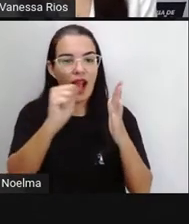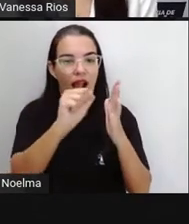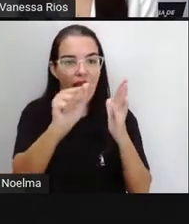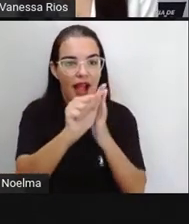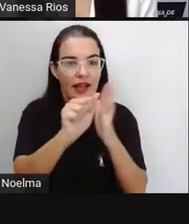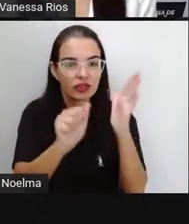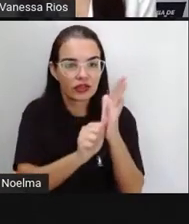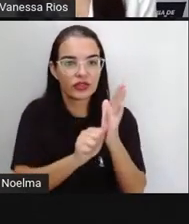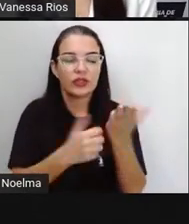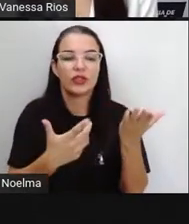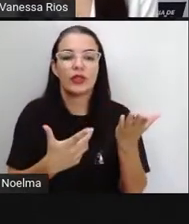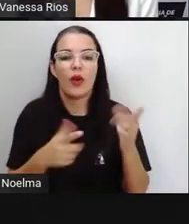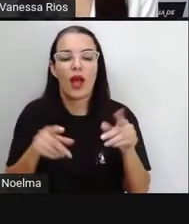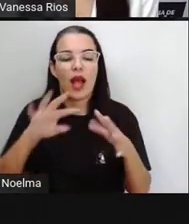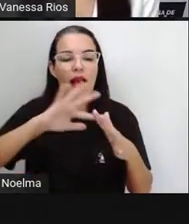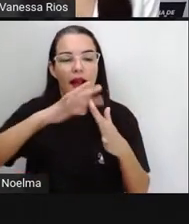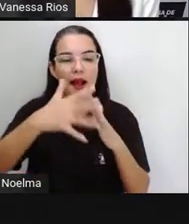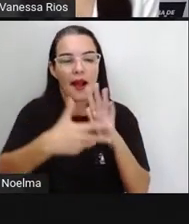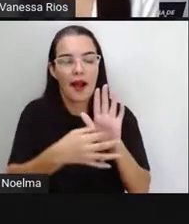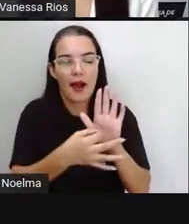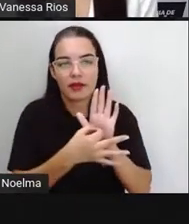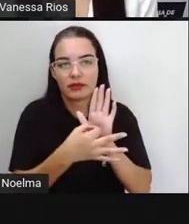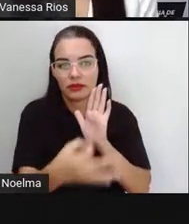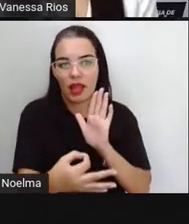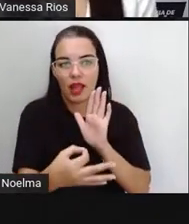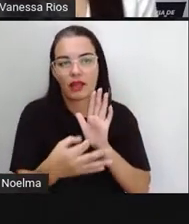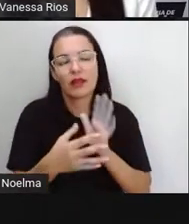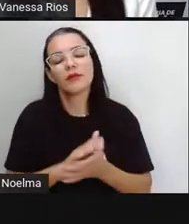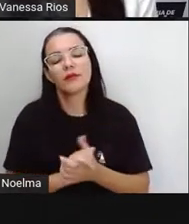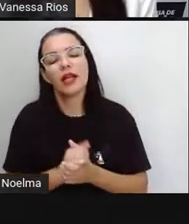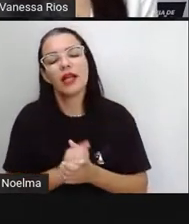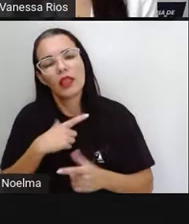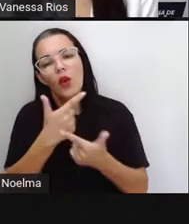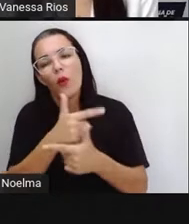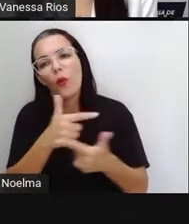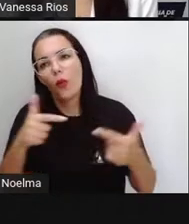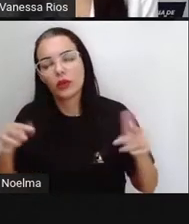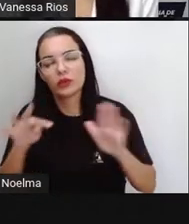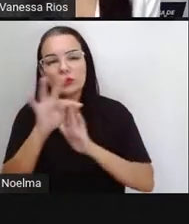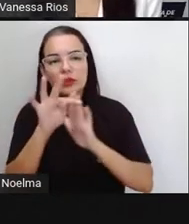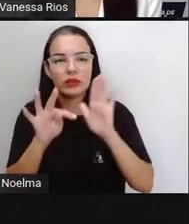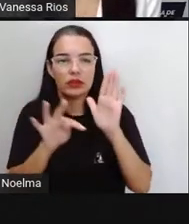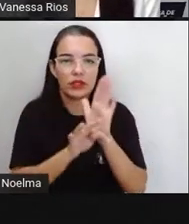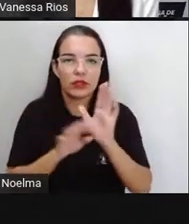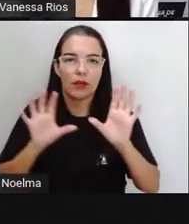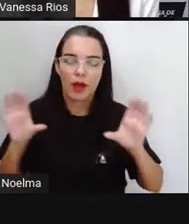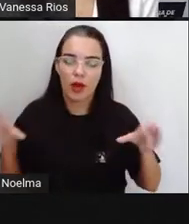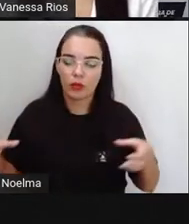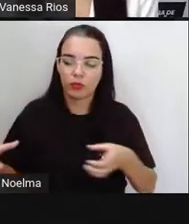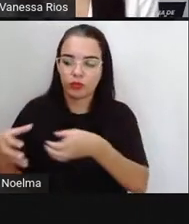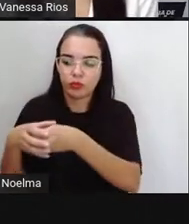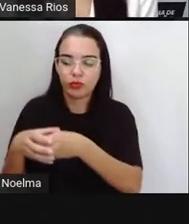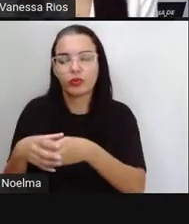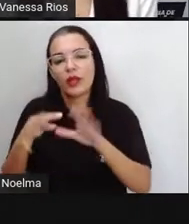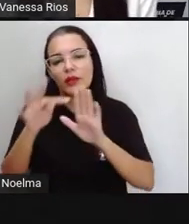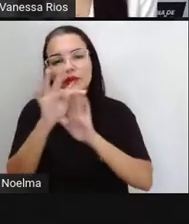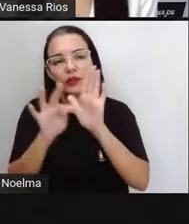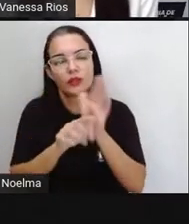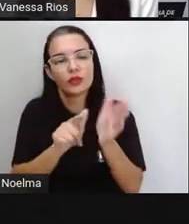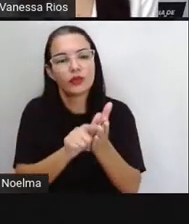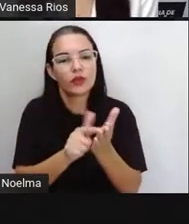a crônica, a coluna, resenha, entre outros textos também que compõem aí o grupo dos textos